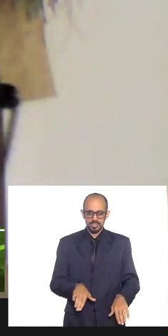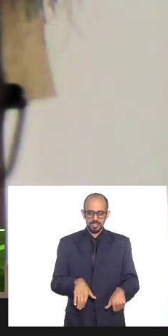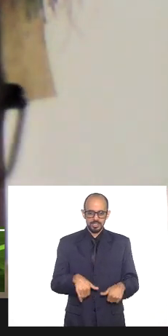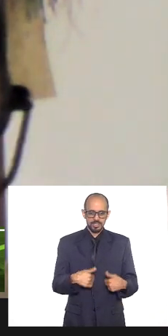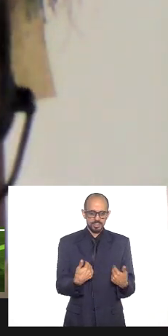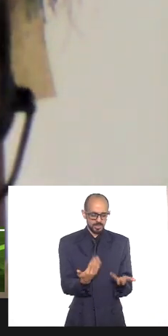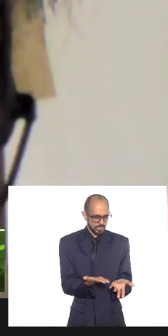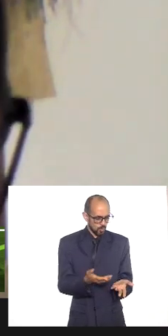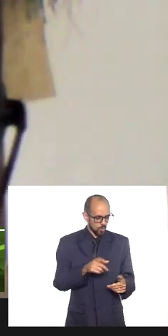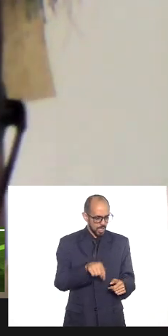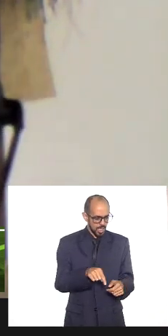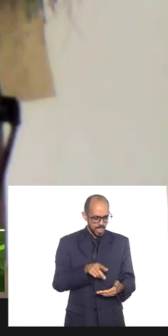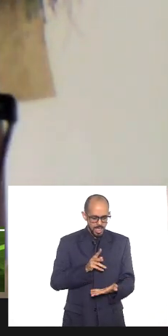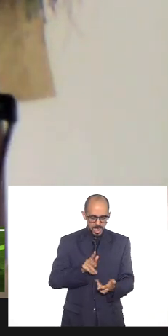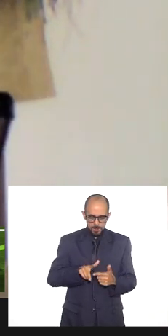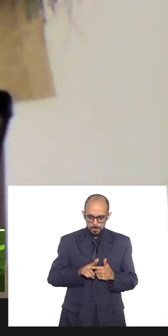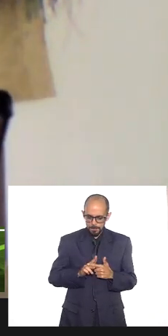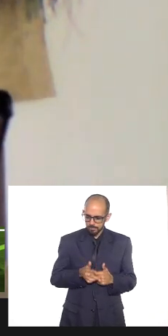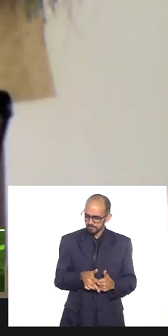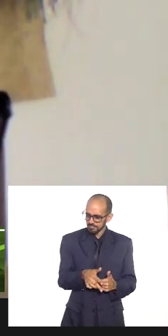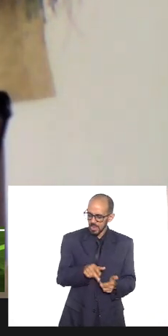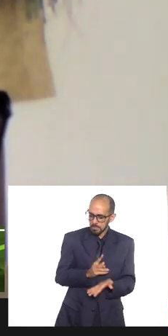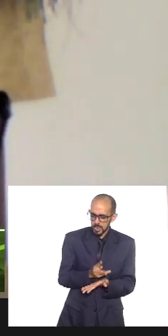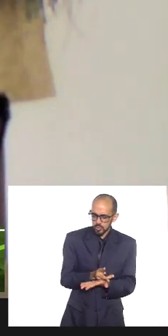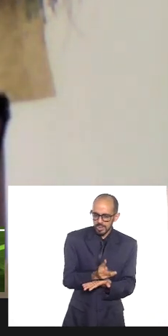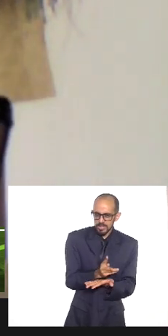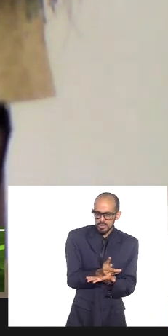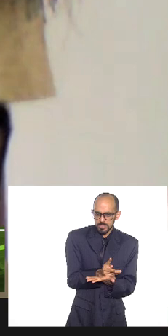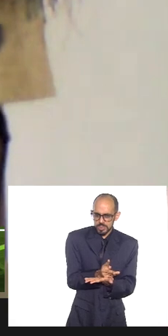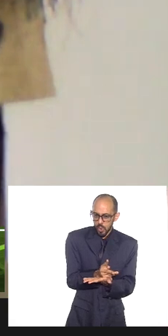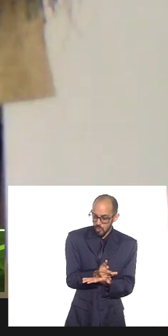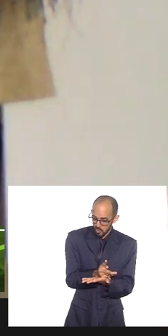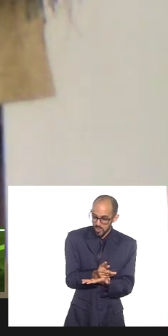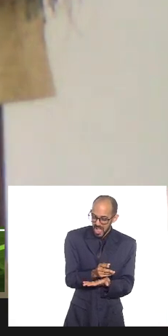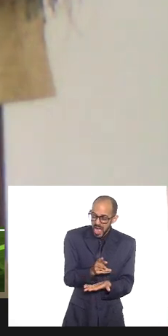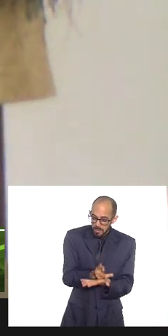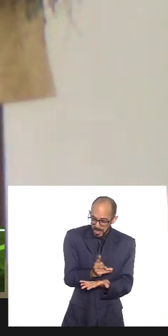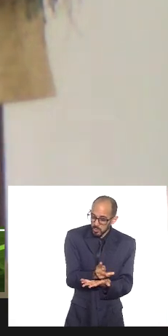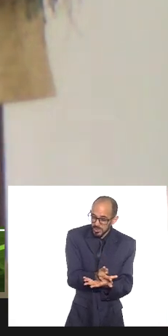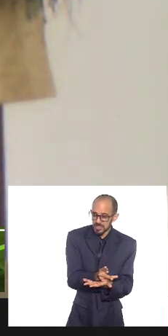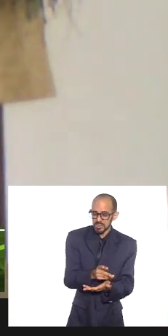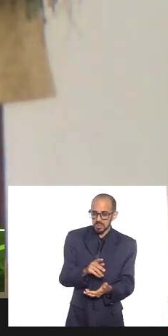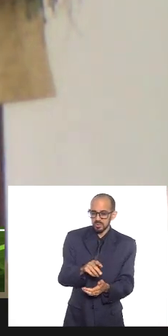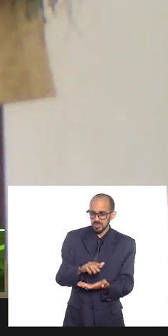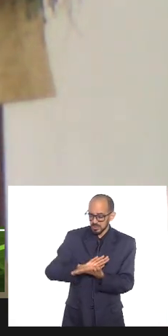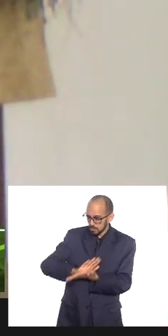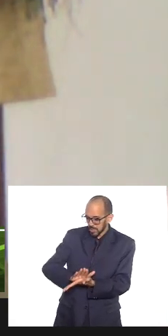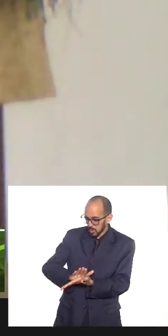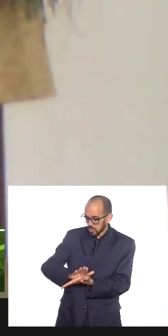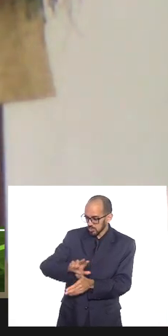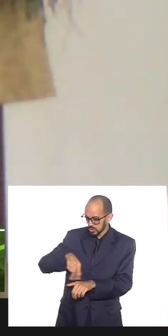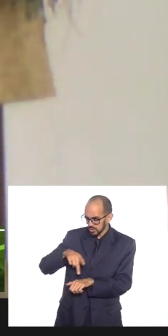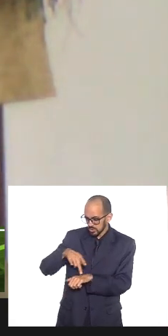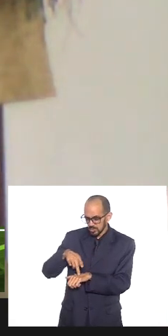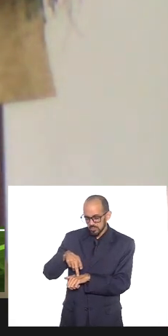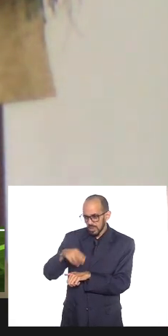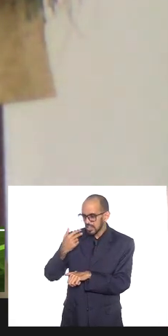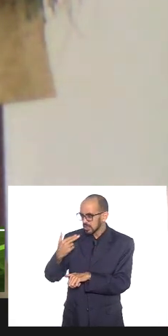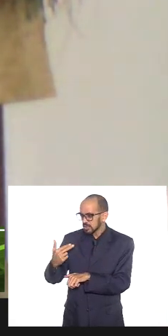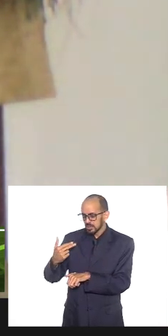a manutenção do do da xenofobia do ódio tem tem seguidores tem